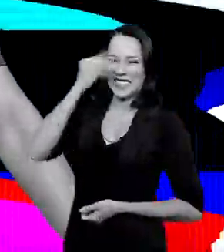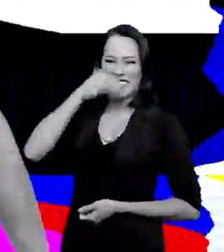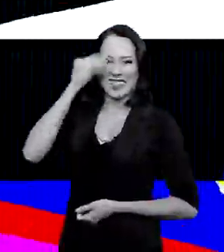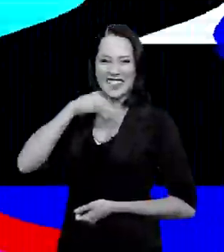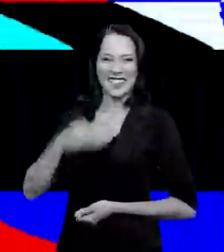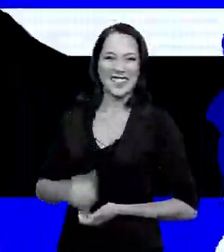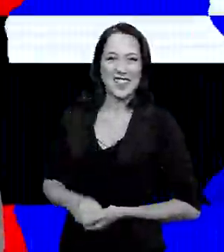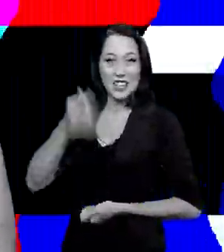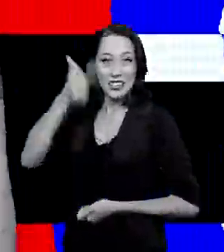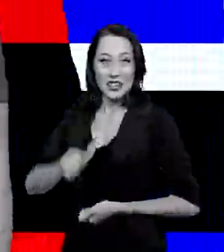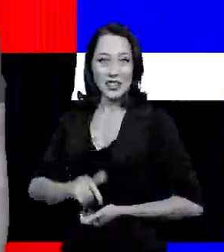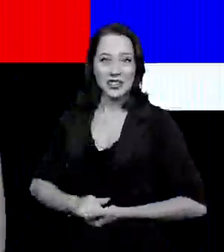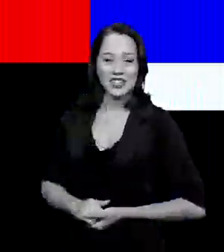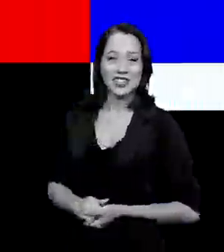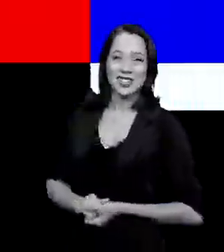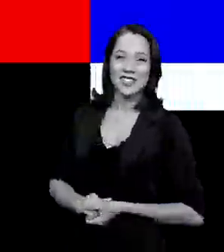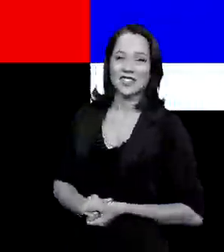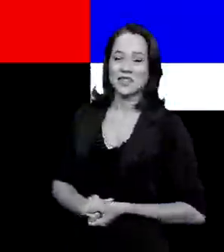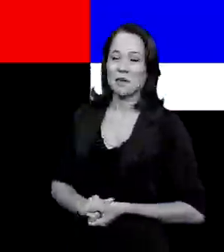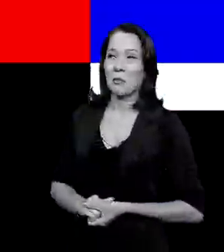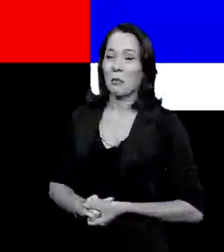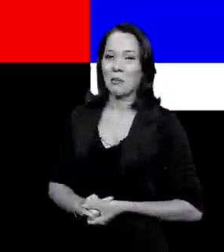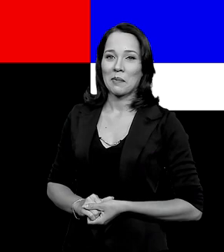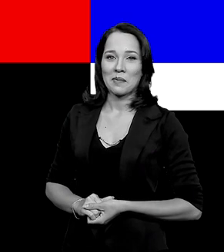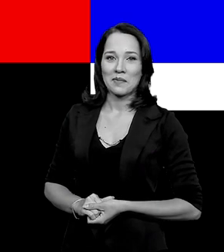Ih, tá fraco. Joga de novo.